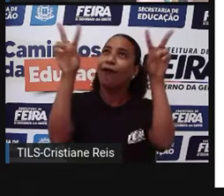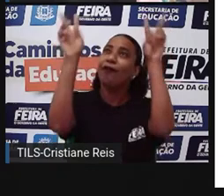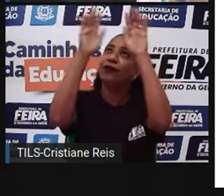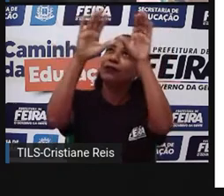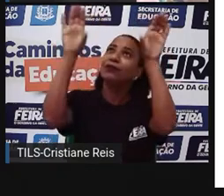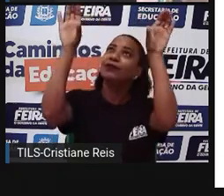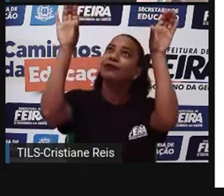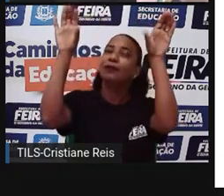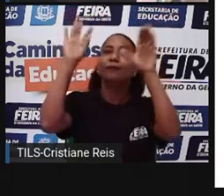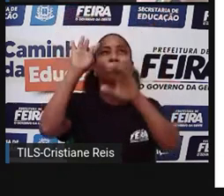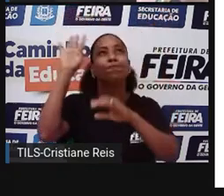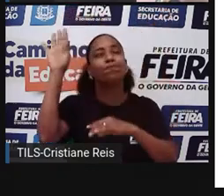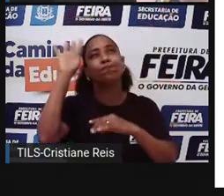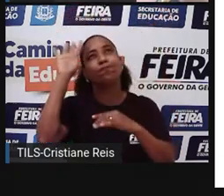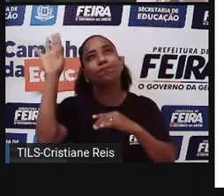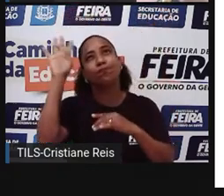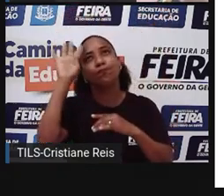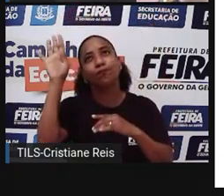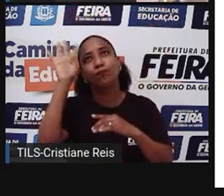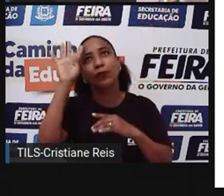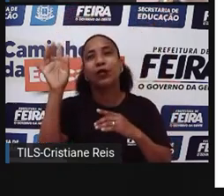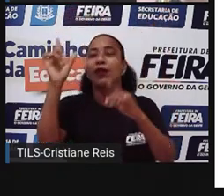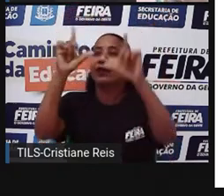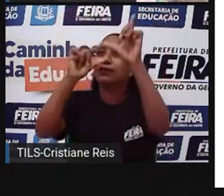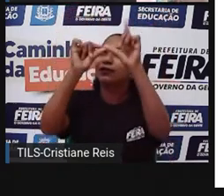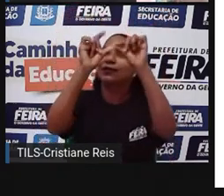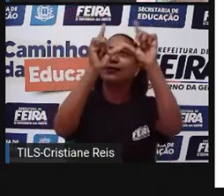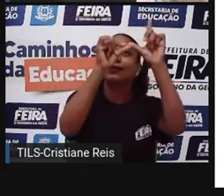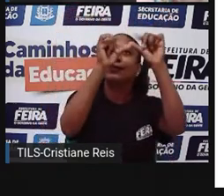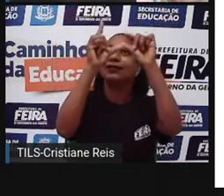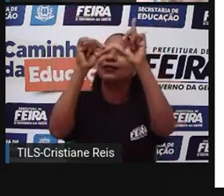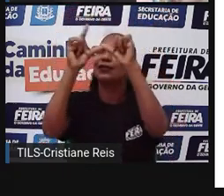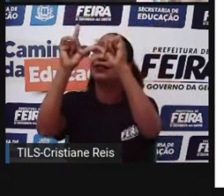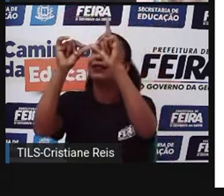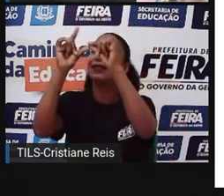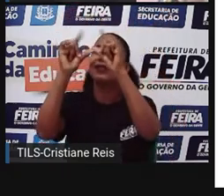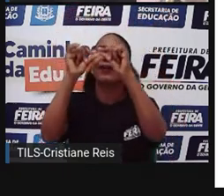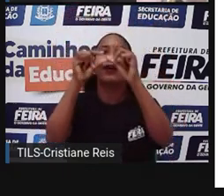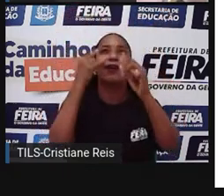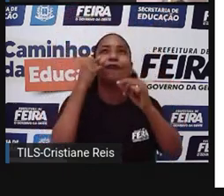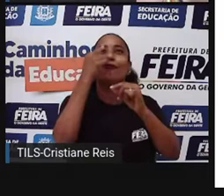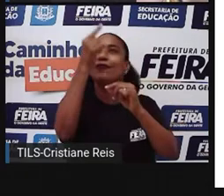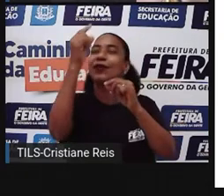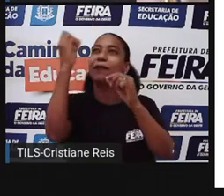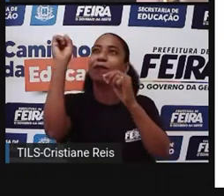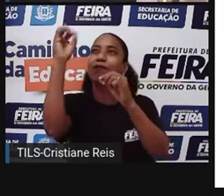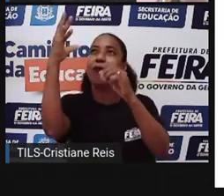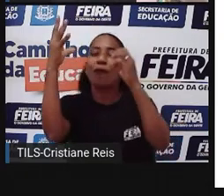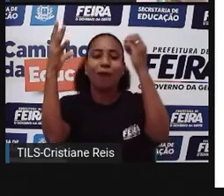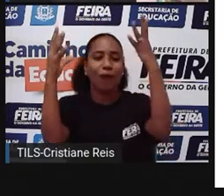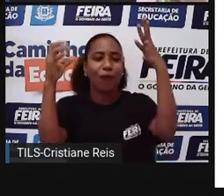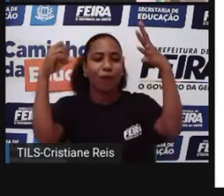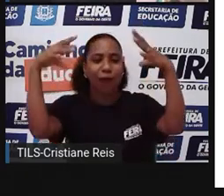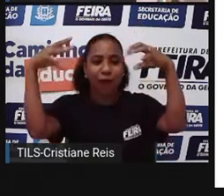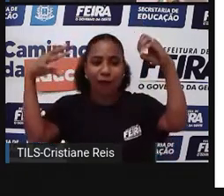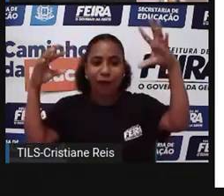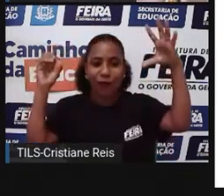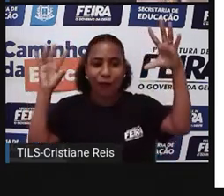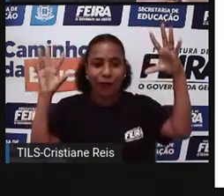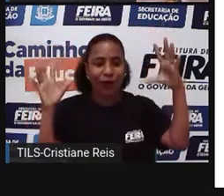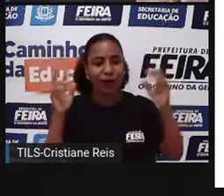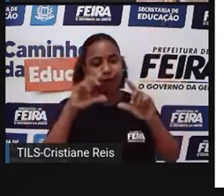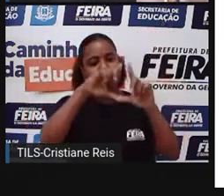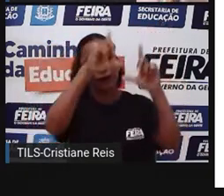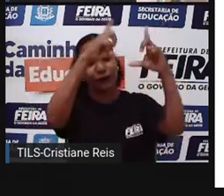Qual a origem de tudo isso, dessas estrelas que brilham? Desses pontos luminosos do céu? Então, essas indagações fizeram surgir